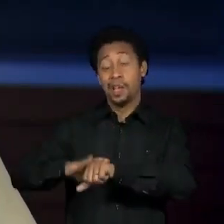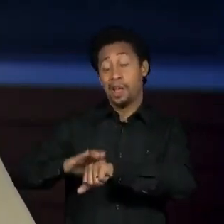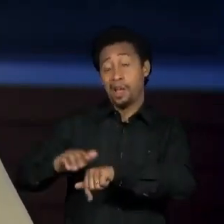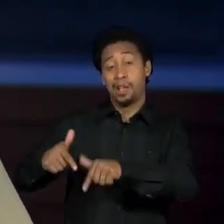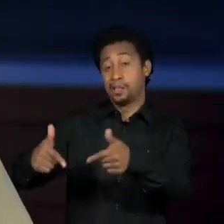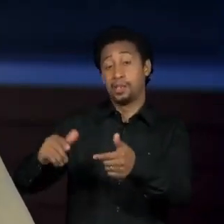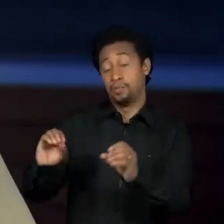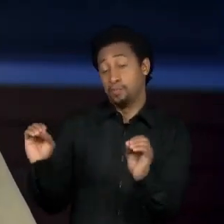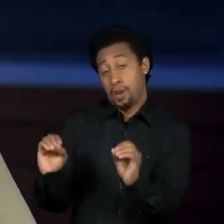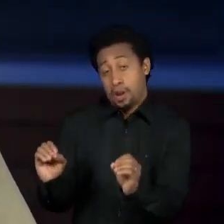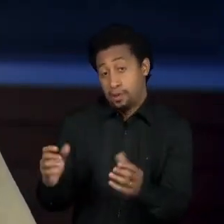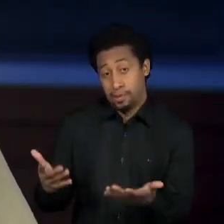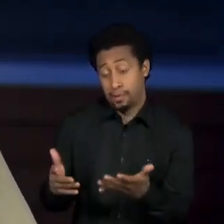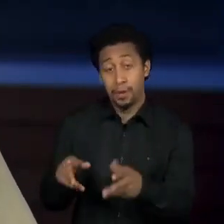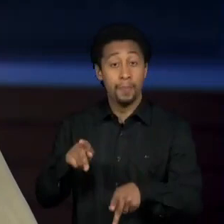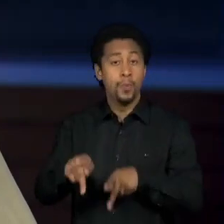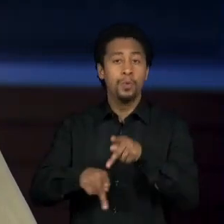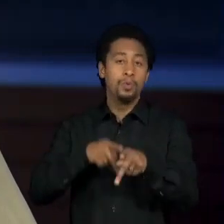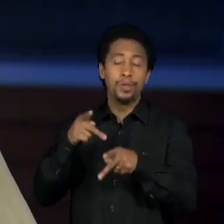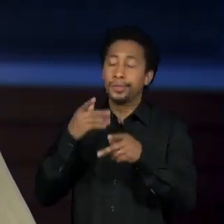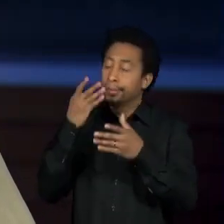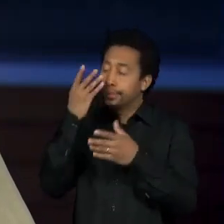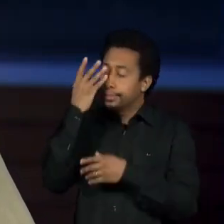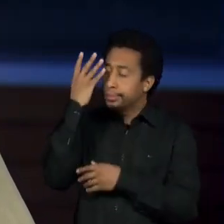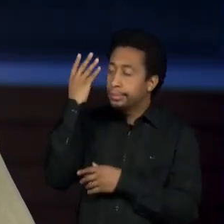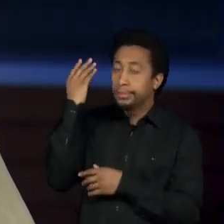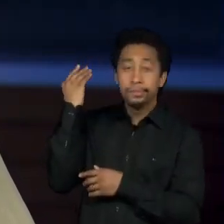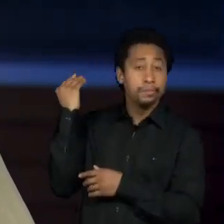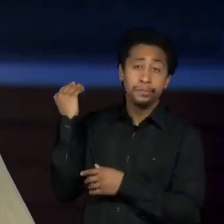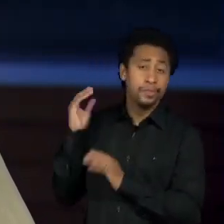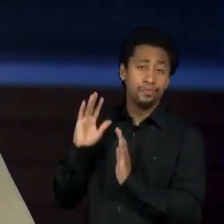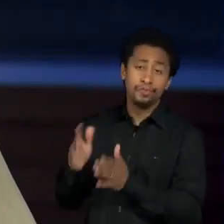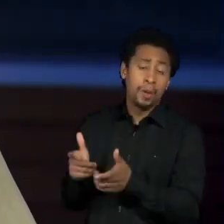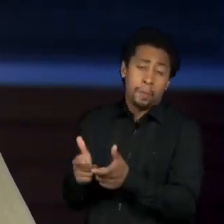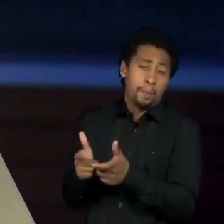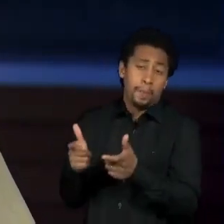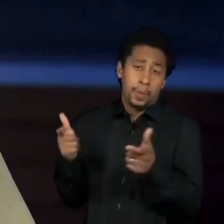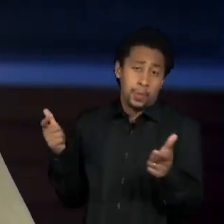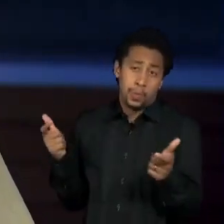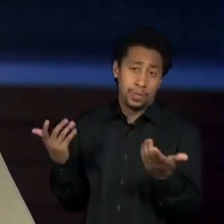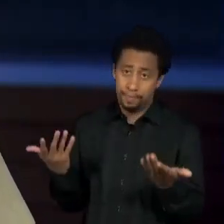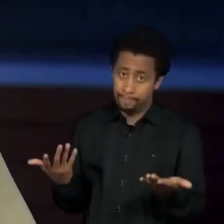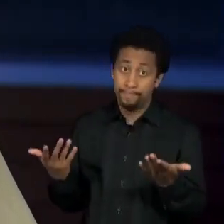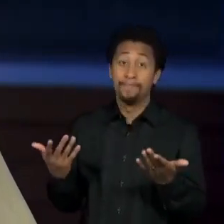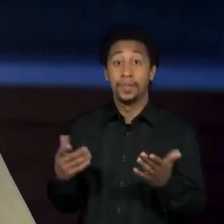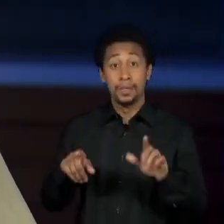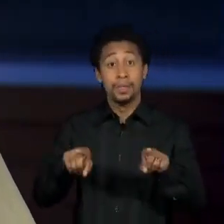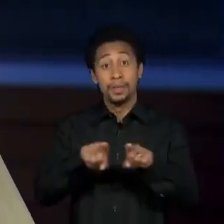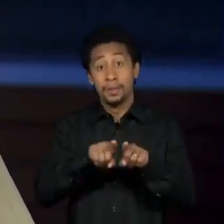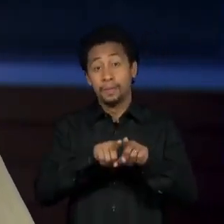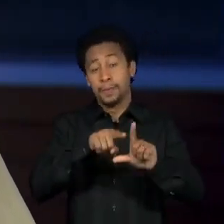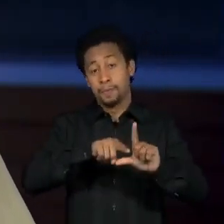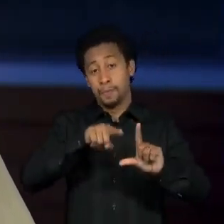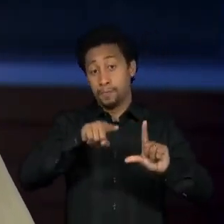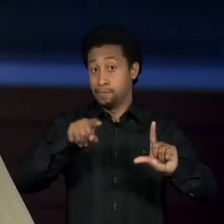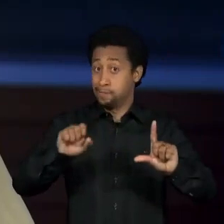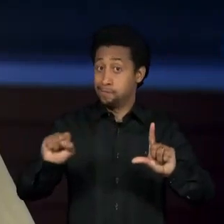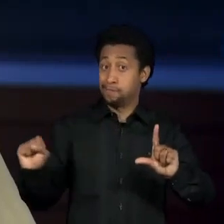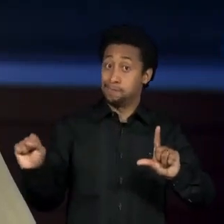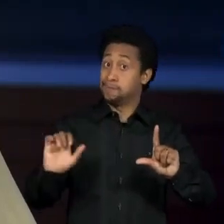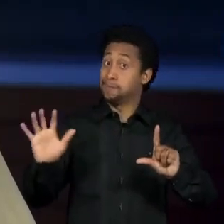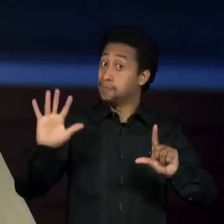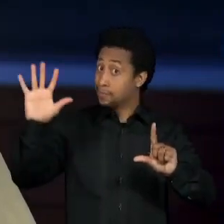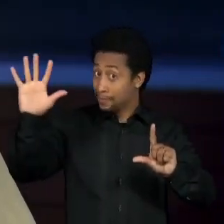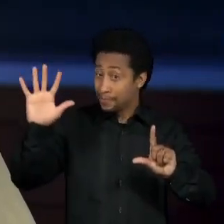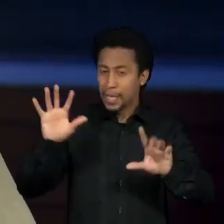memória ficou um pouco já nebulosa para alguma parcela do eleitorado. O pico da inflação parece também ter passado